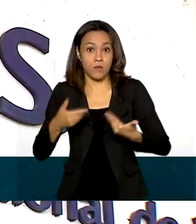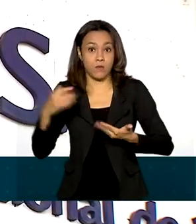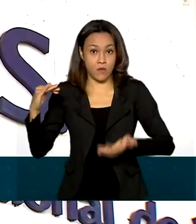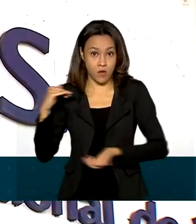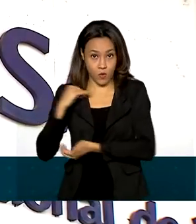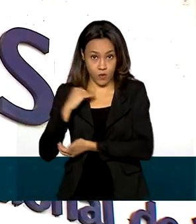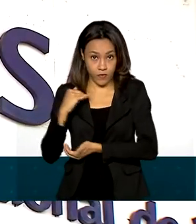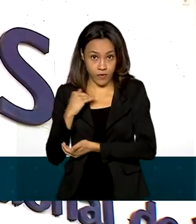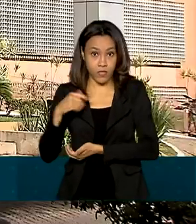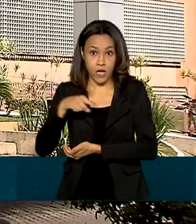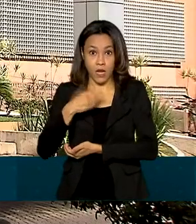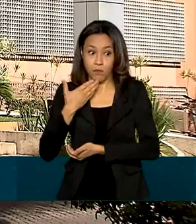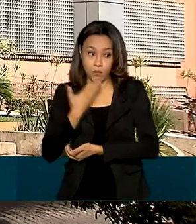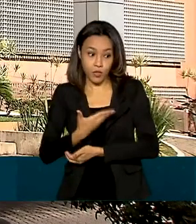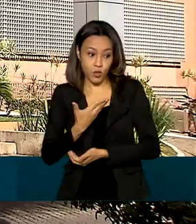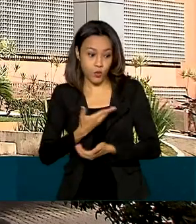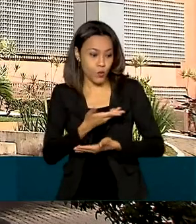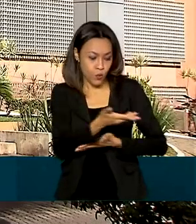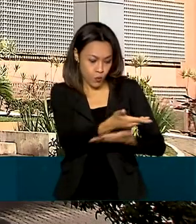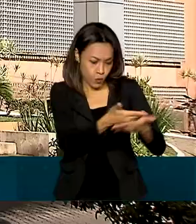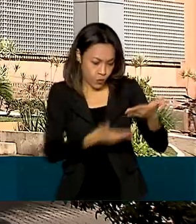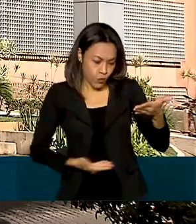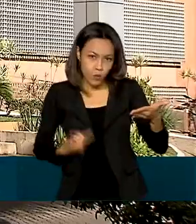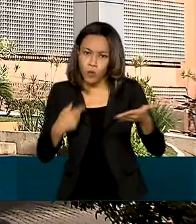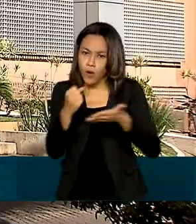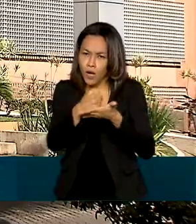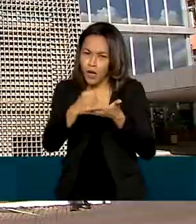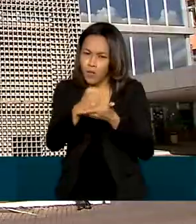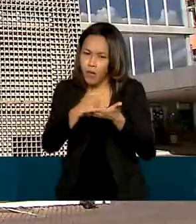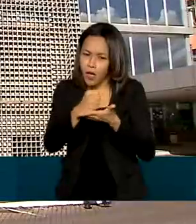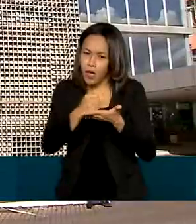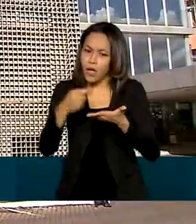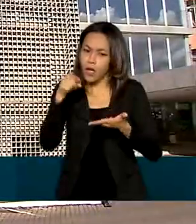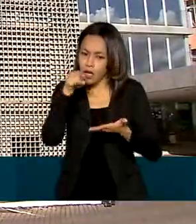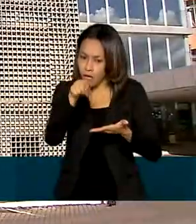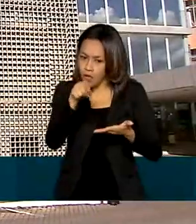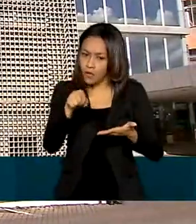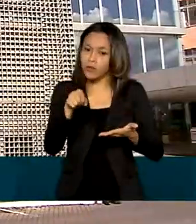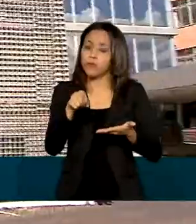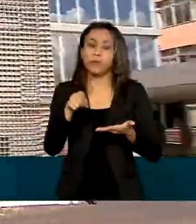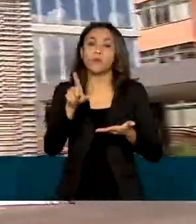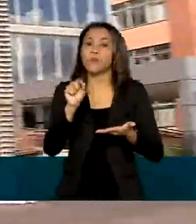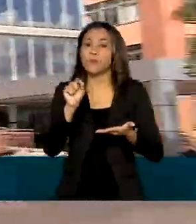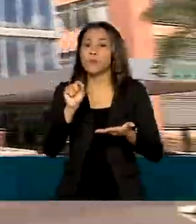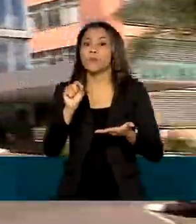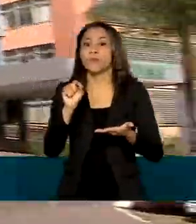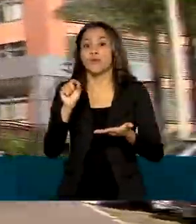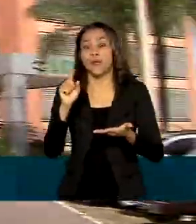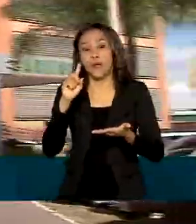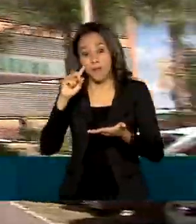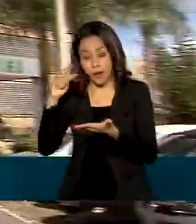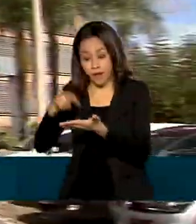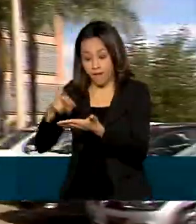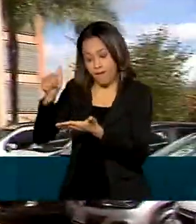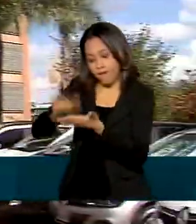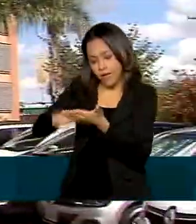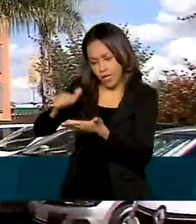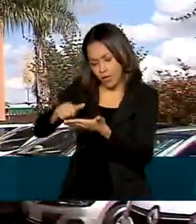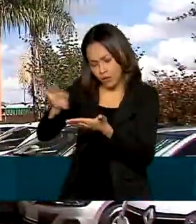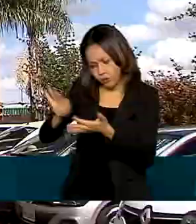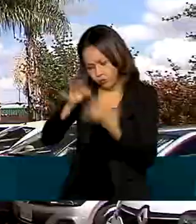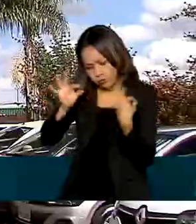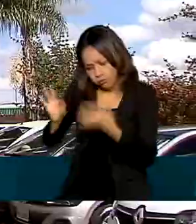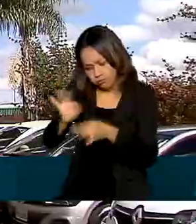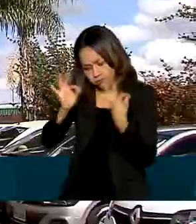pedido de uso emergencial de um remédio da empresa Produtos Roche Químicos e Farmacêuticos. Caso toda a documentação